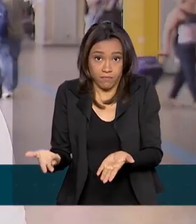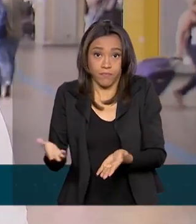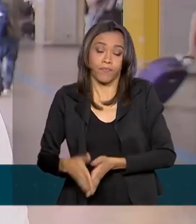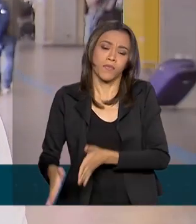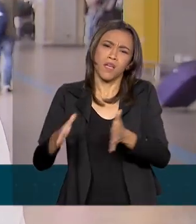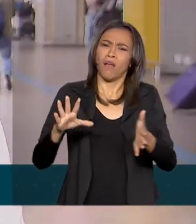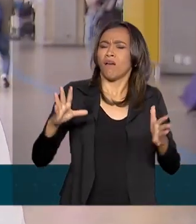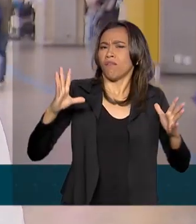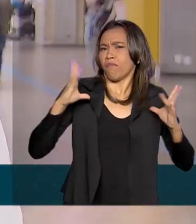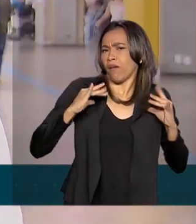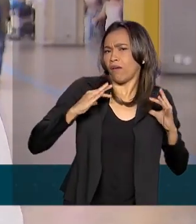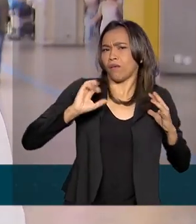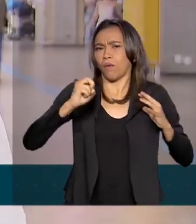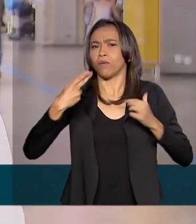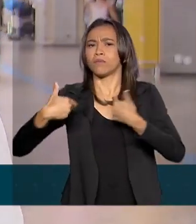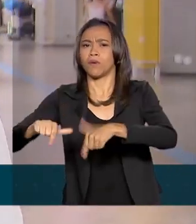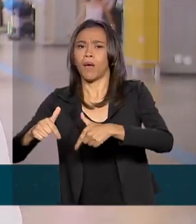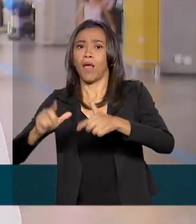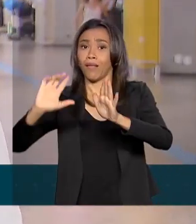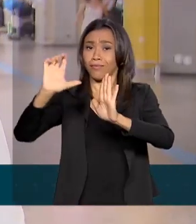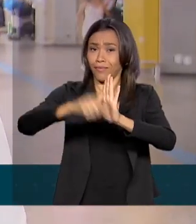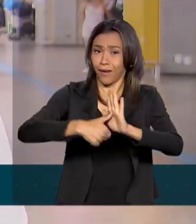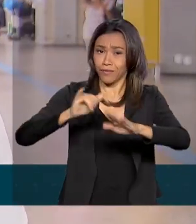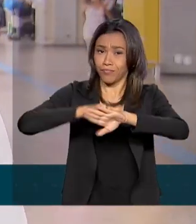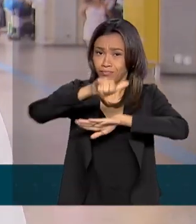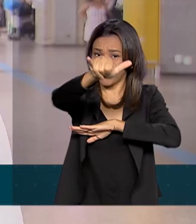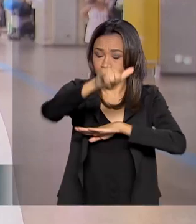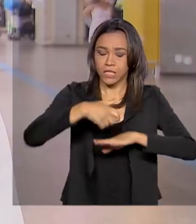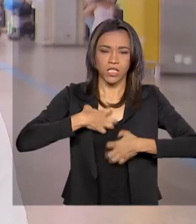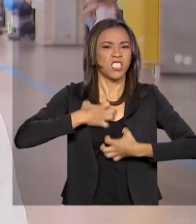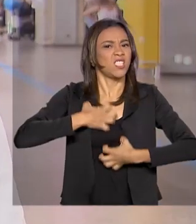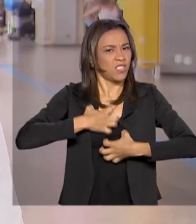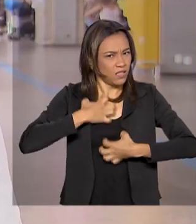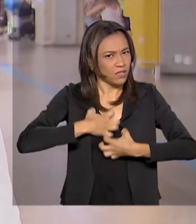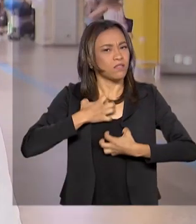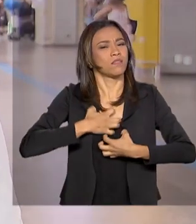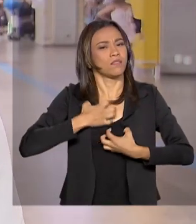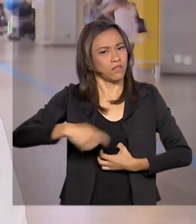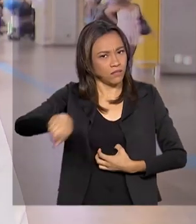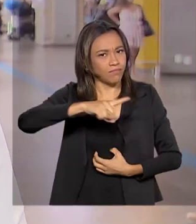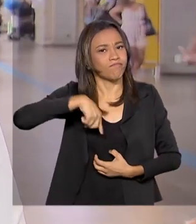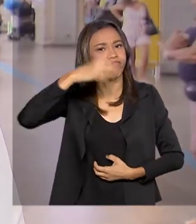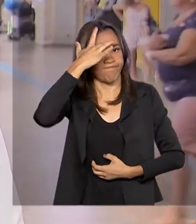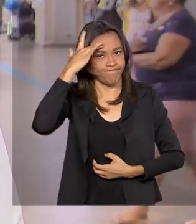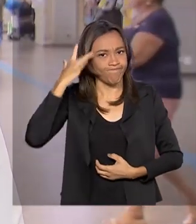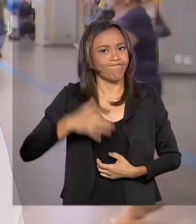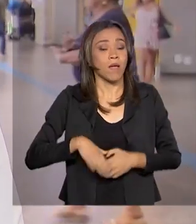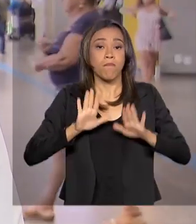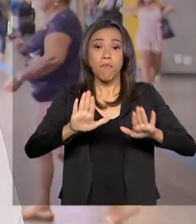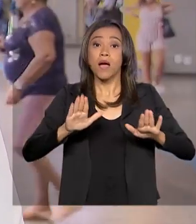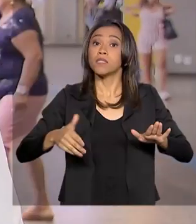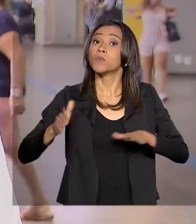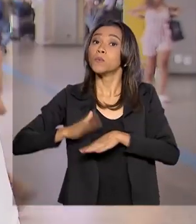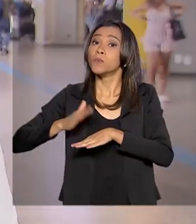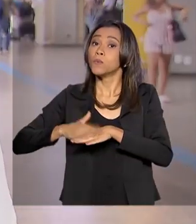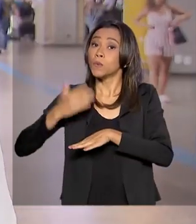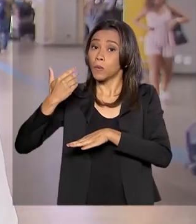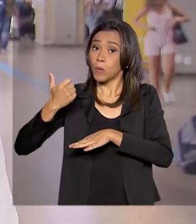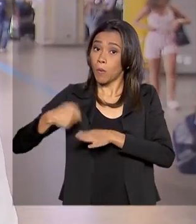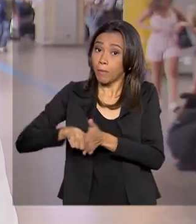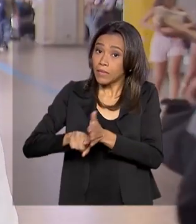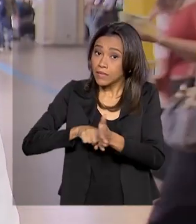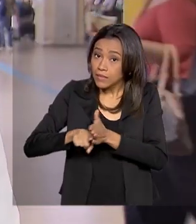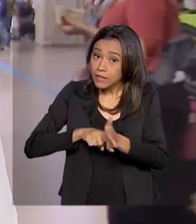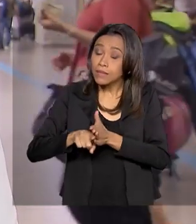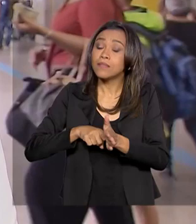trabalho, o atraso de voos nos aeroportos é algo que irrita mesmo os passageiros. Mas, segundo uma pesquisa feita por uma consultoria